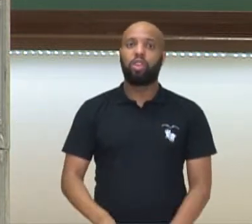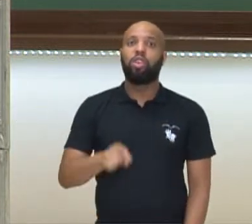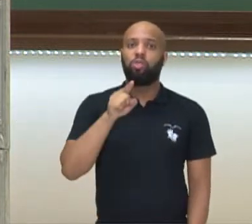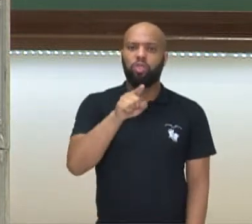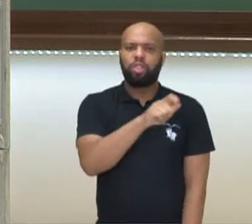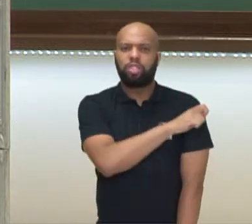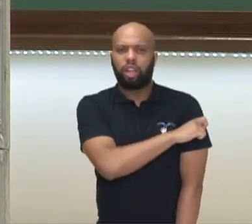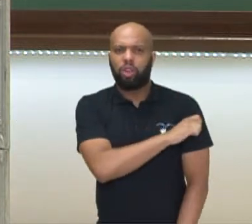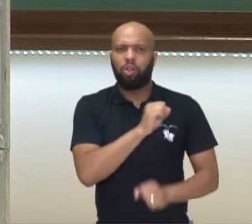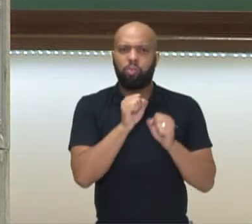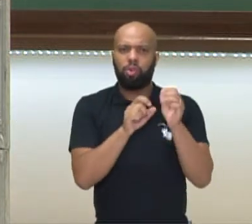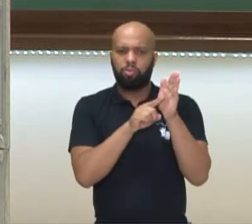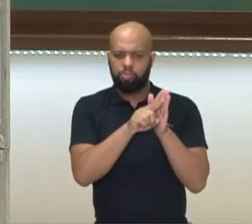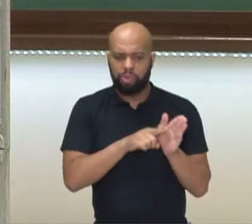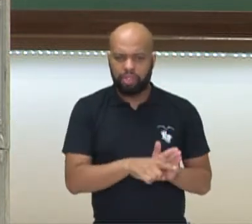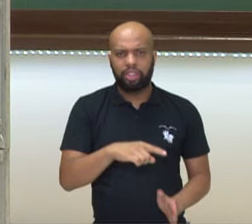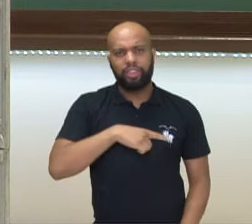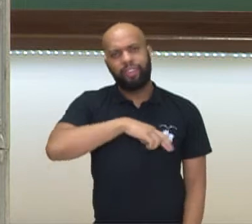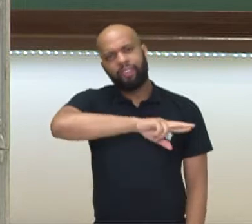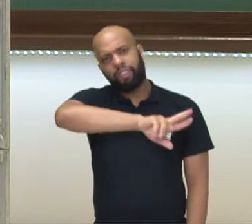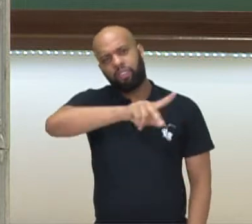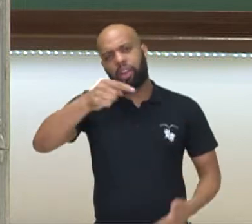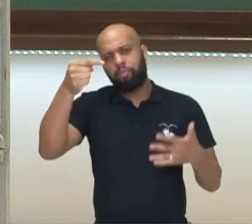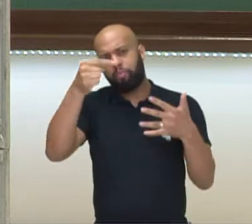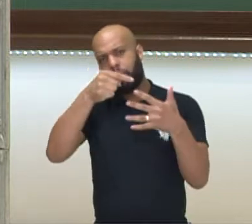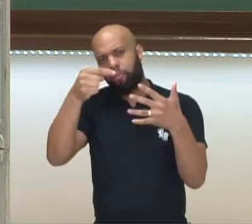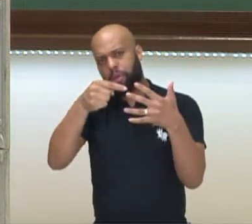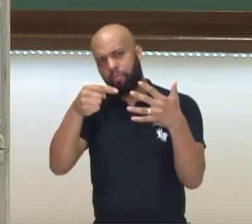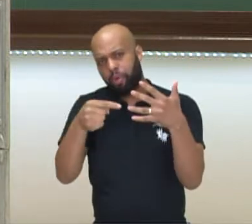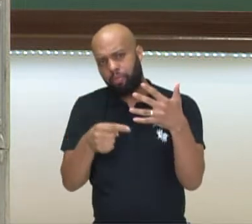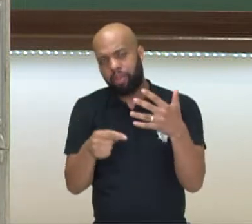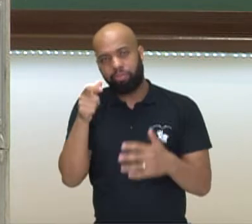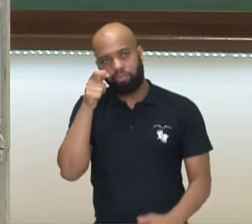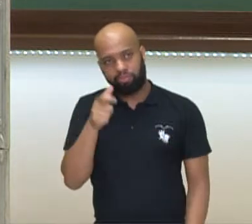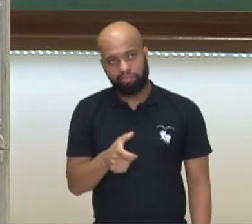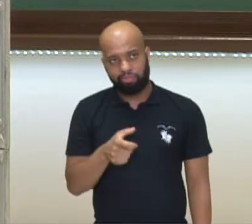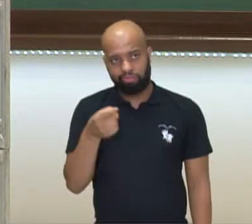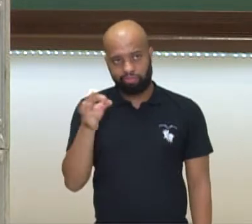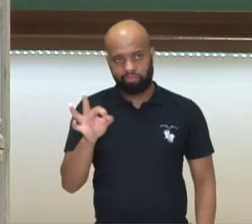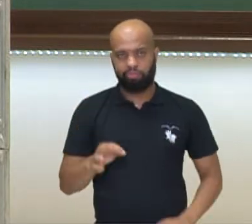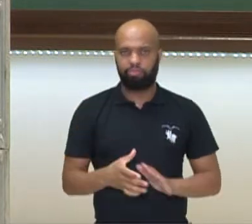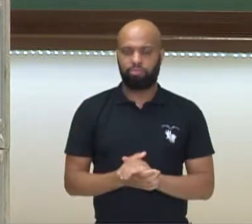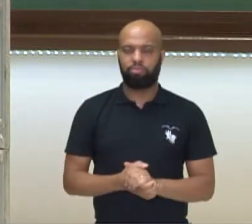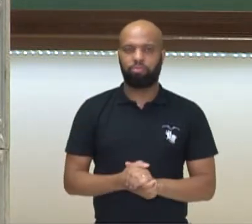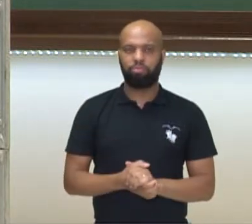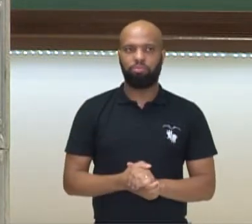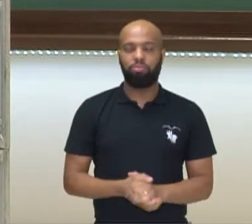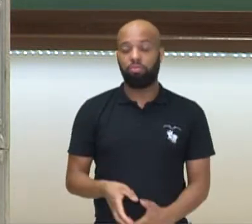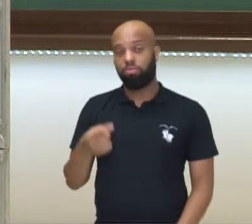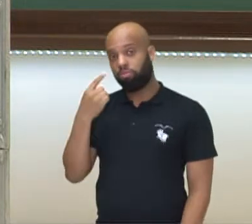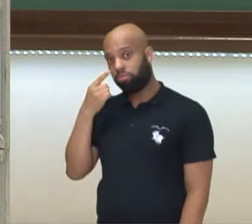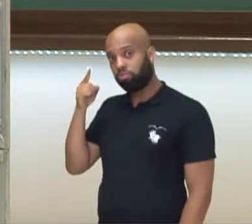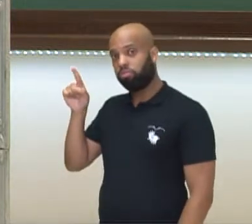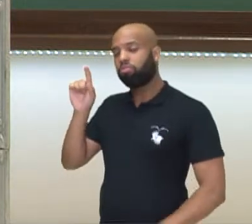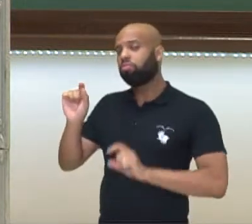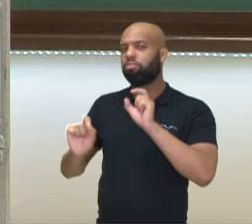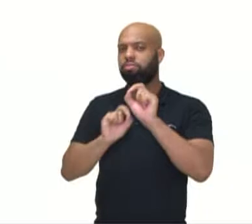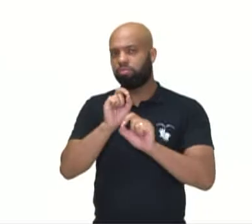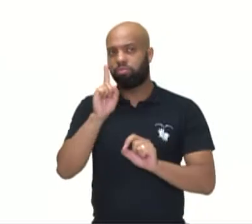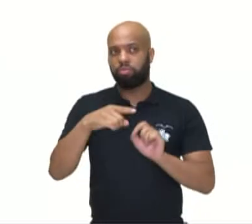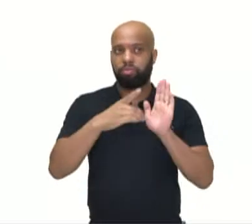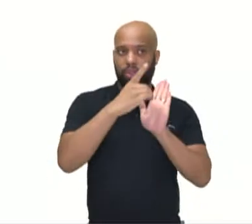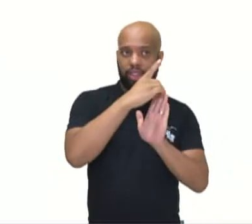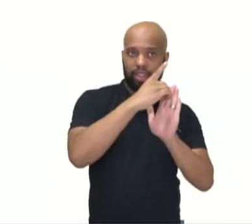aluno, faça pesquisas sobre isso, tem vários aspectos ligados muito interessantes. Dentro disso, não podemos deixar de comentar